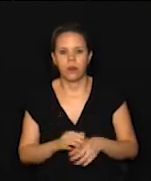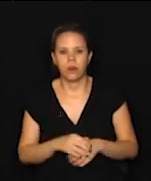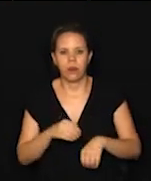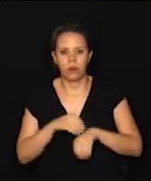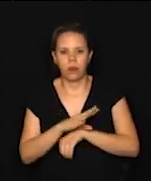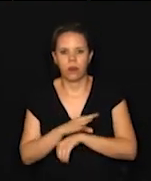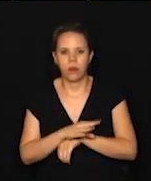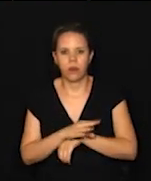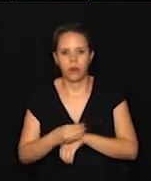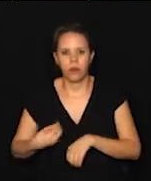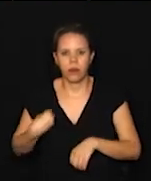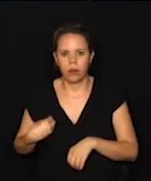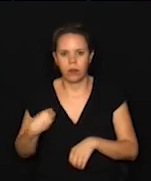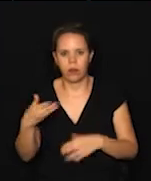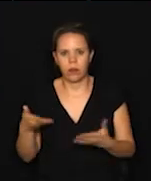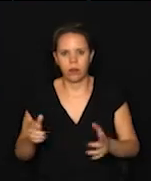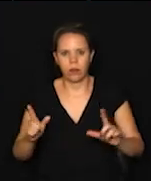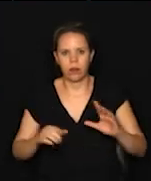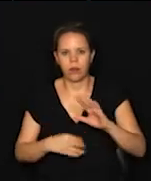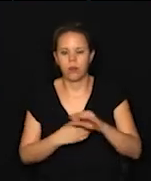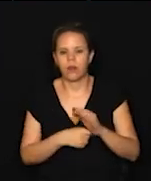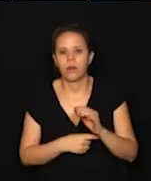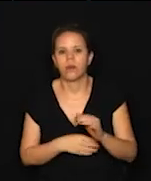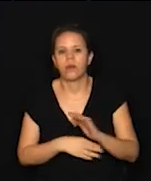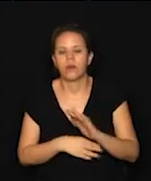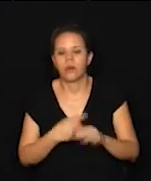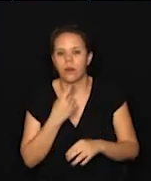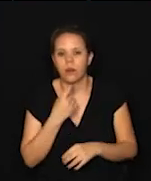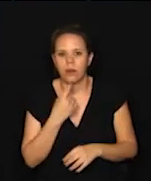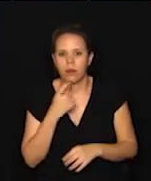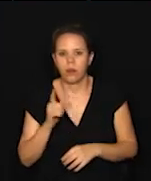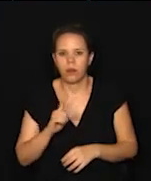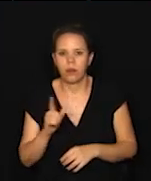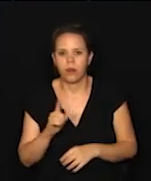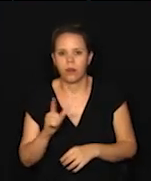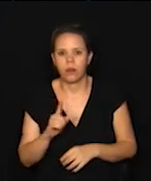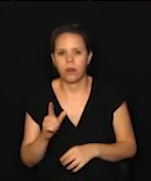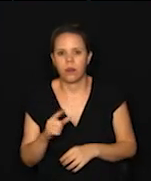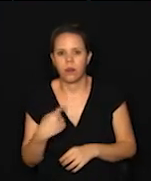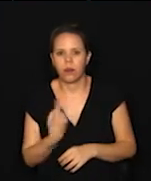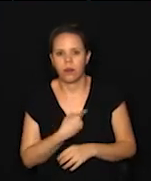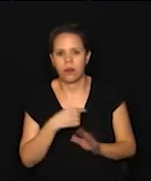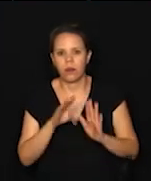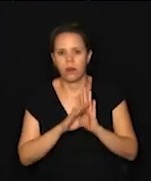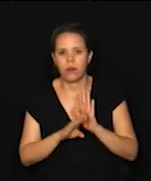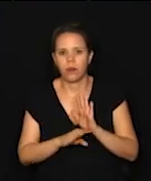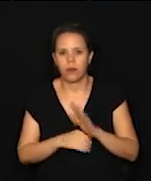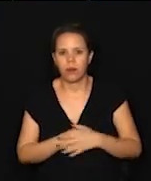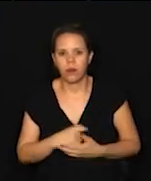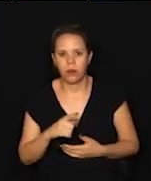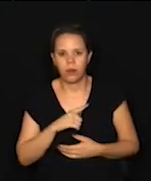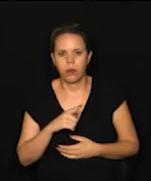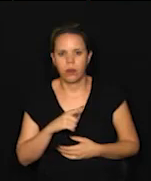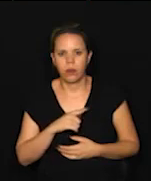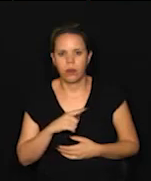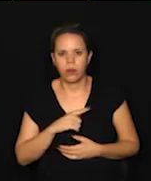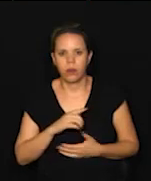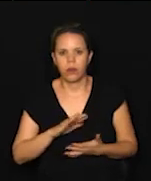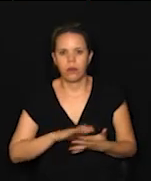transmitida ao vivo aqui pela TV Câmara Campinas e é claro, como nossa programação, terá aí a